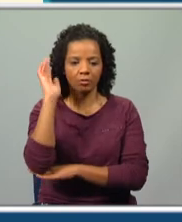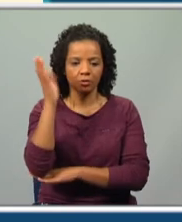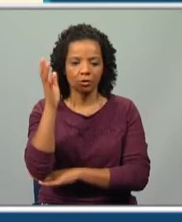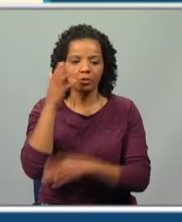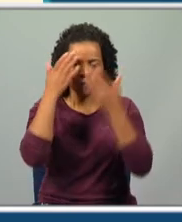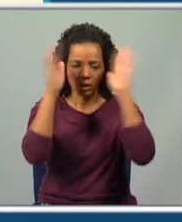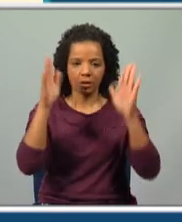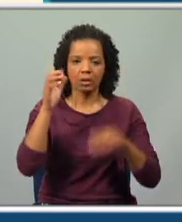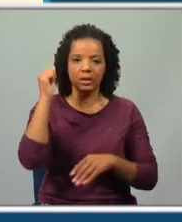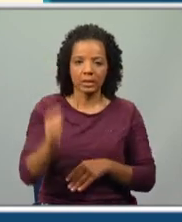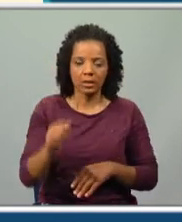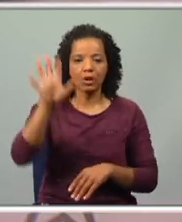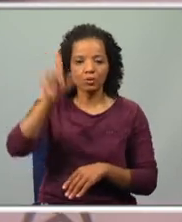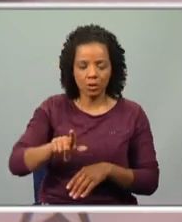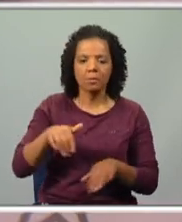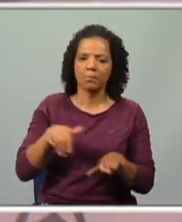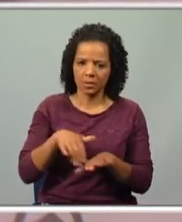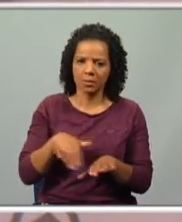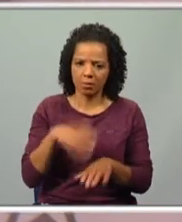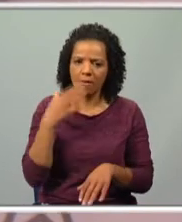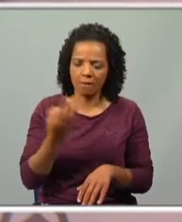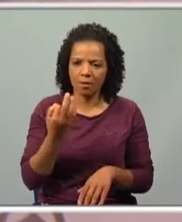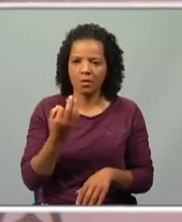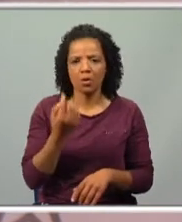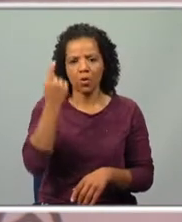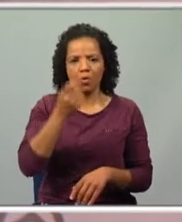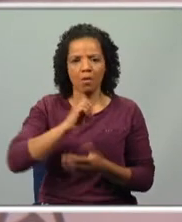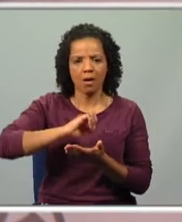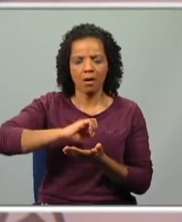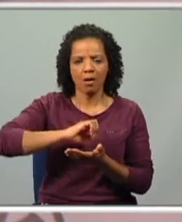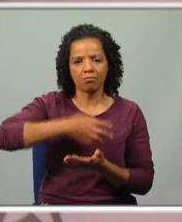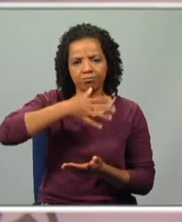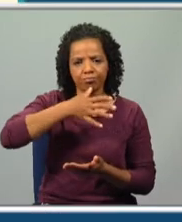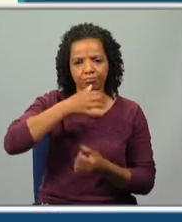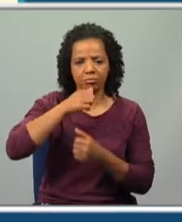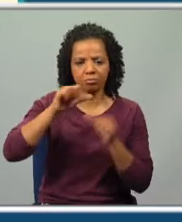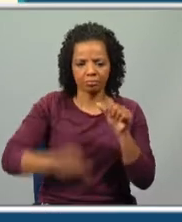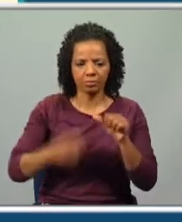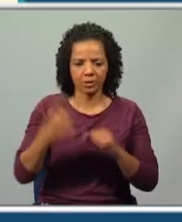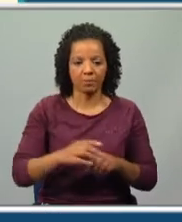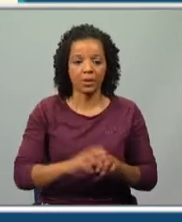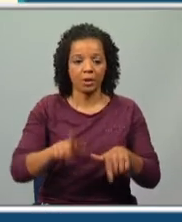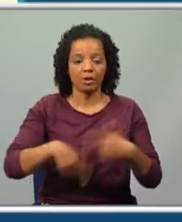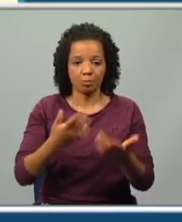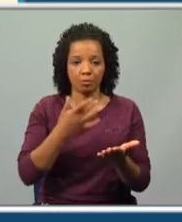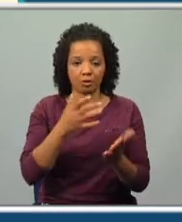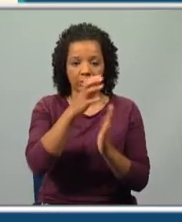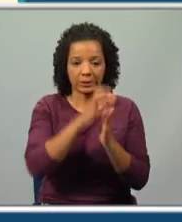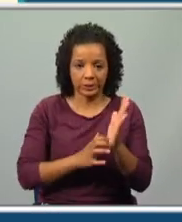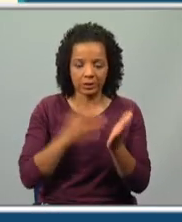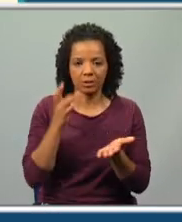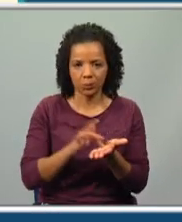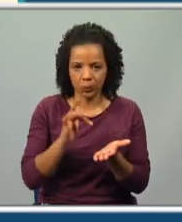Lisbonense, onde ele participou ativamente, onde fez pelo menos uma apresentação. Depois as obras. Cá estão elas.